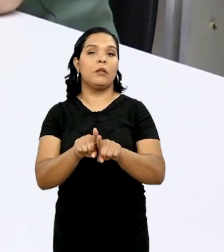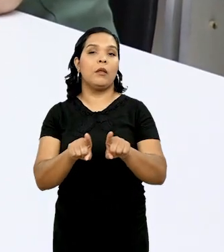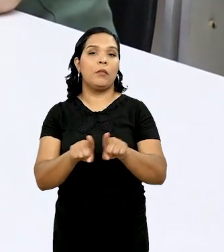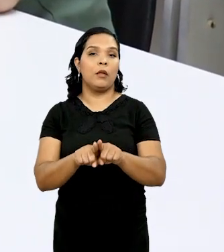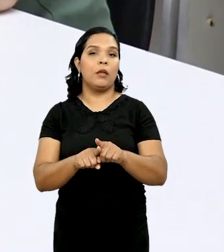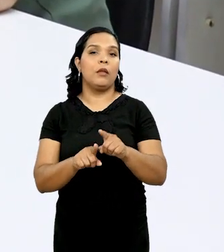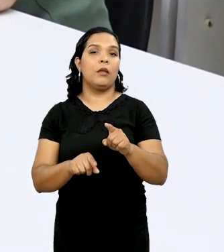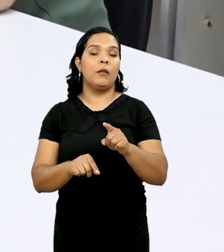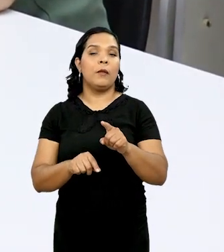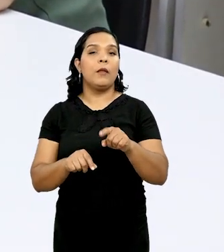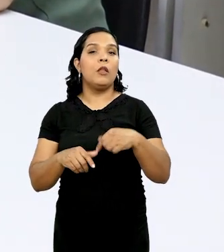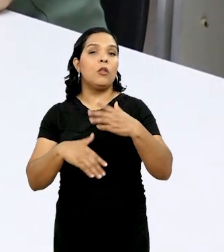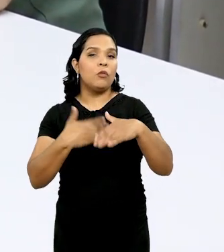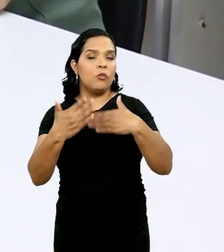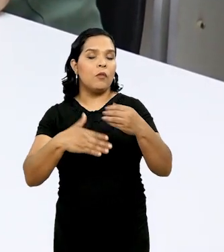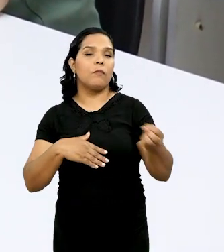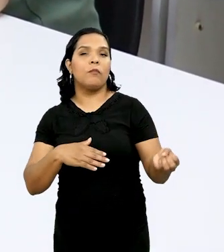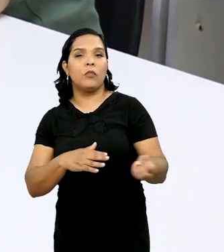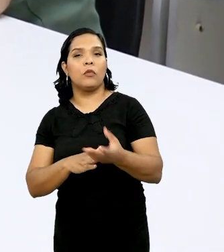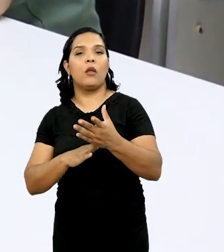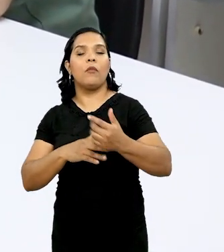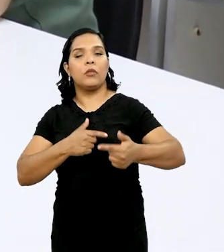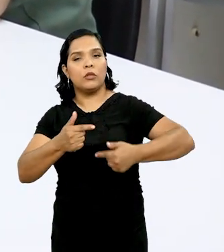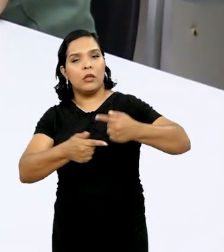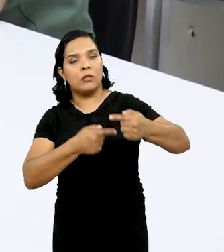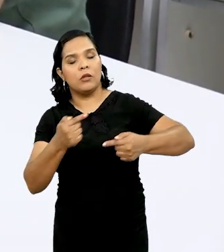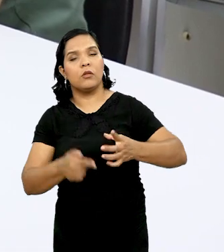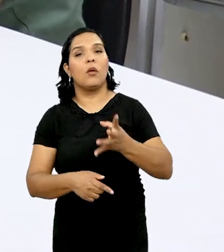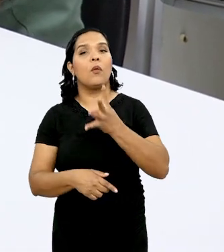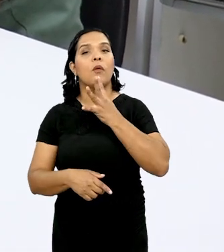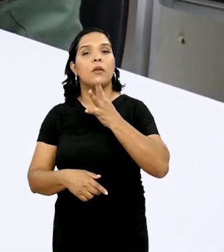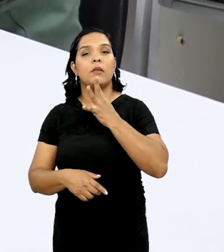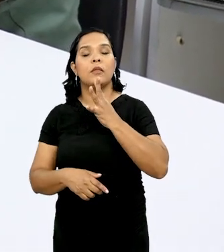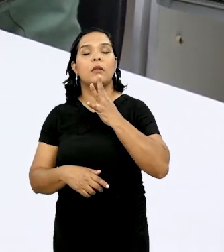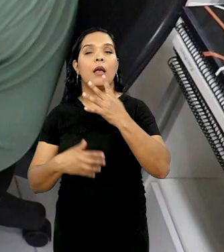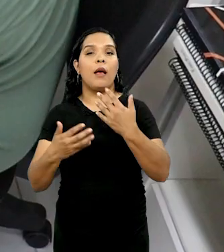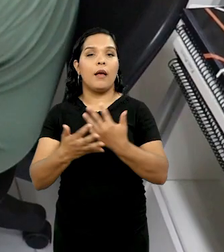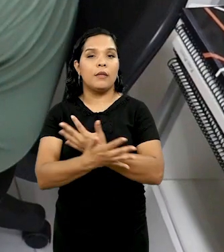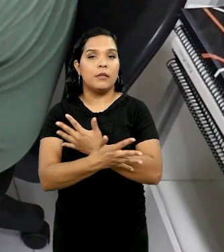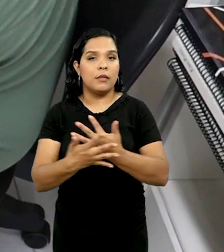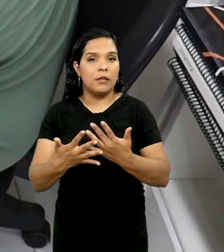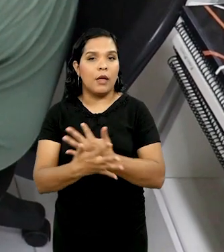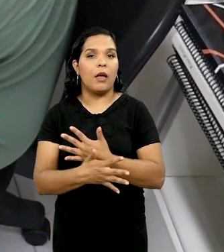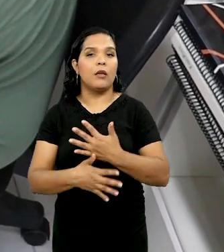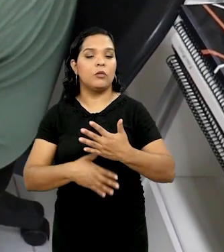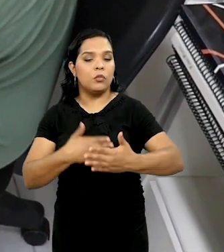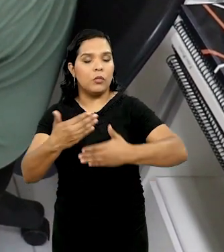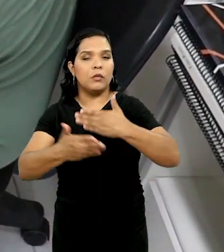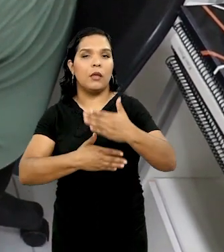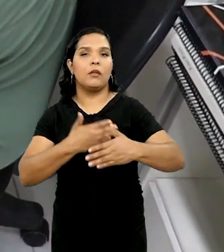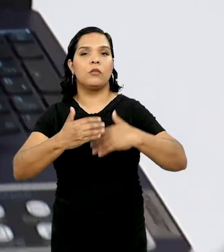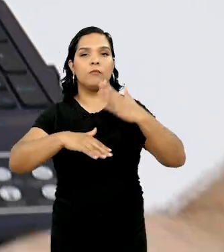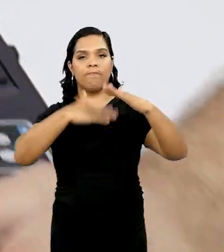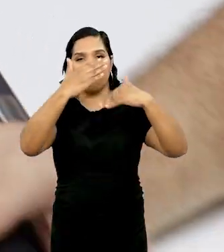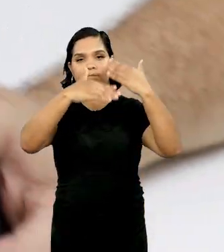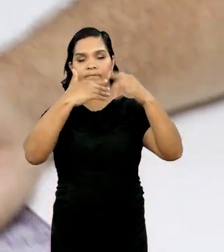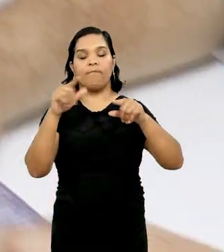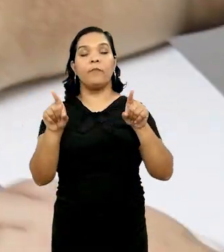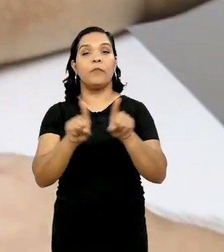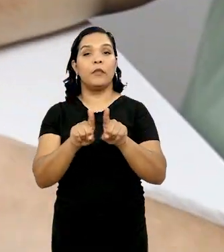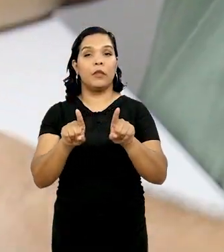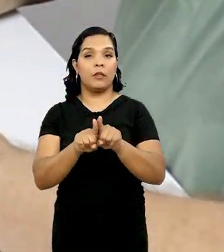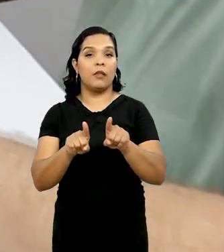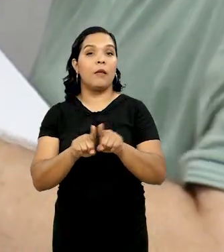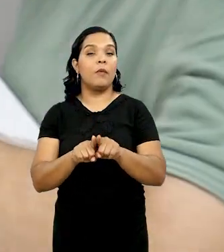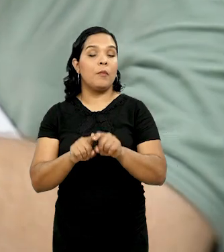esperam que ele seja útil para novas e futuras gerações conhecerem a cidade no seu processo de desenvolvimento e que sirva